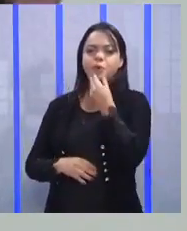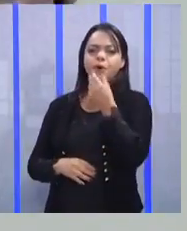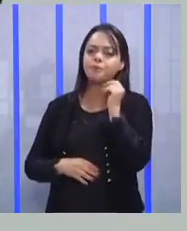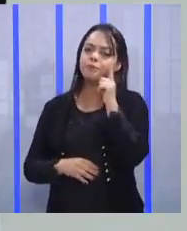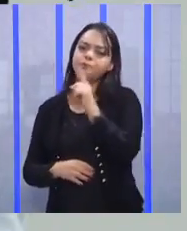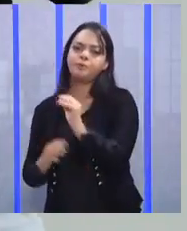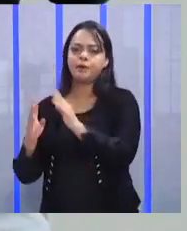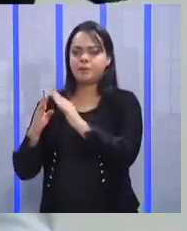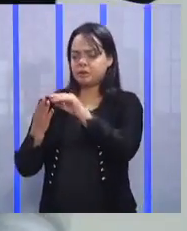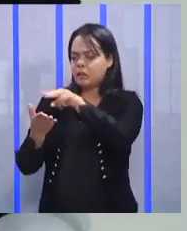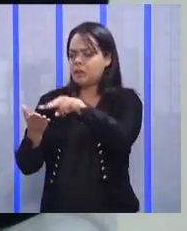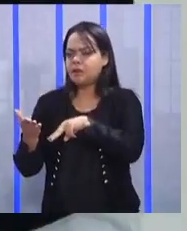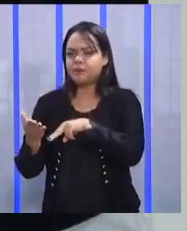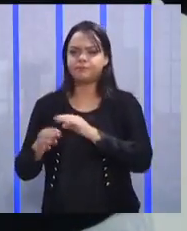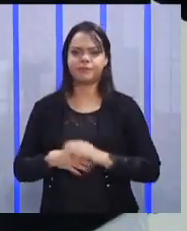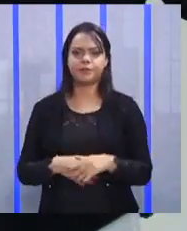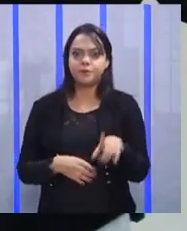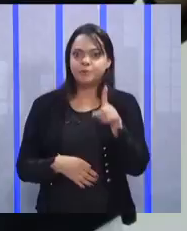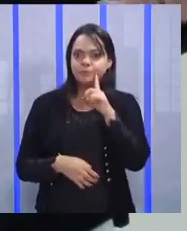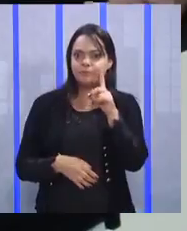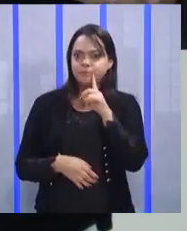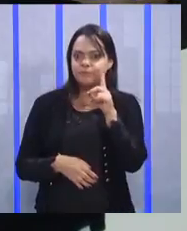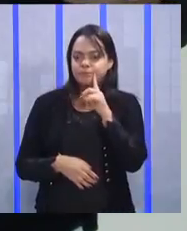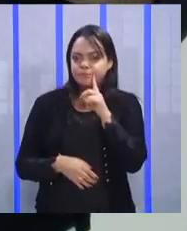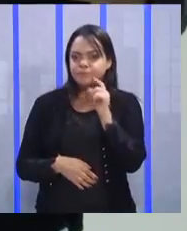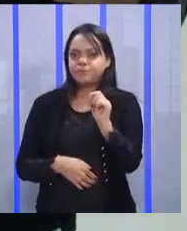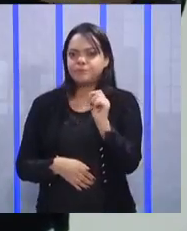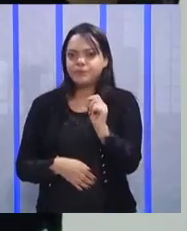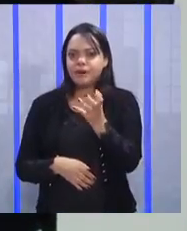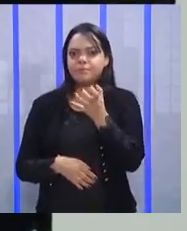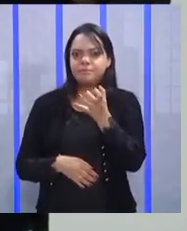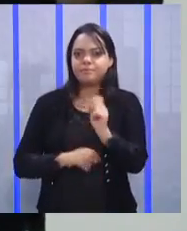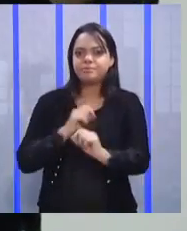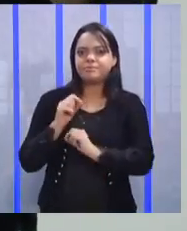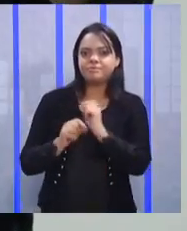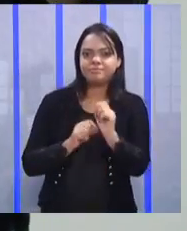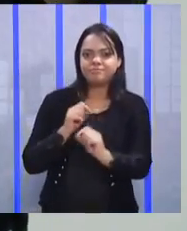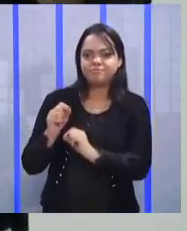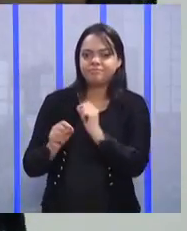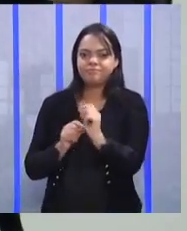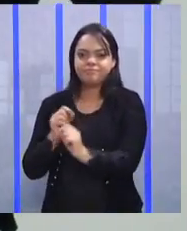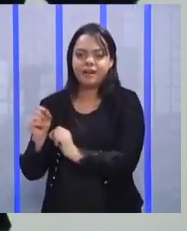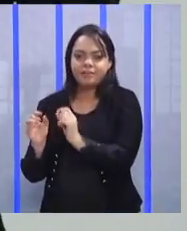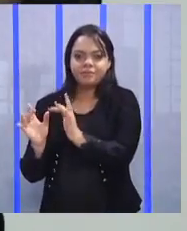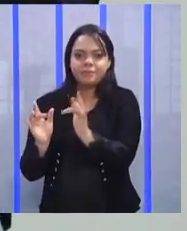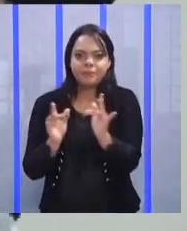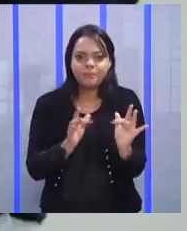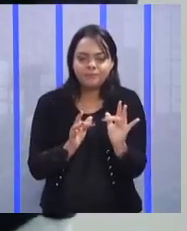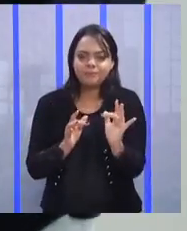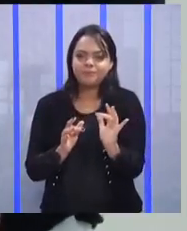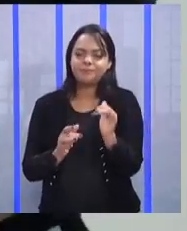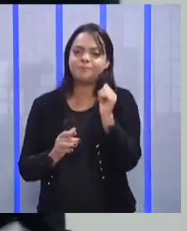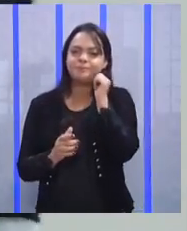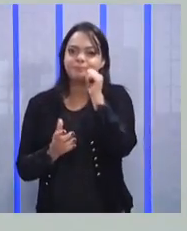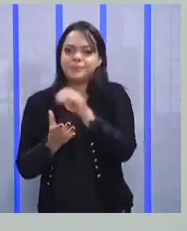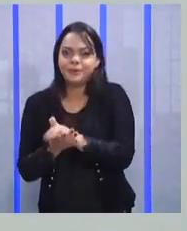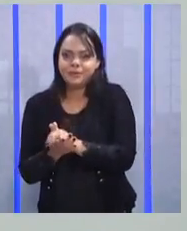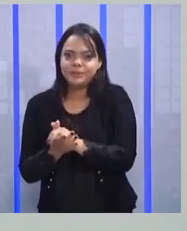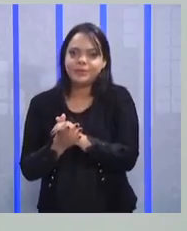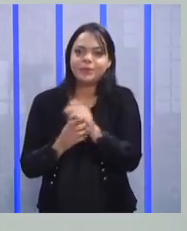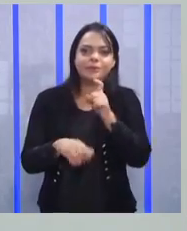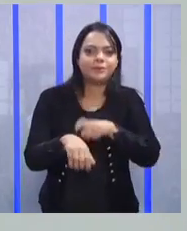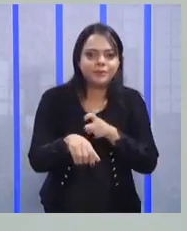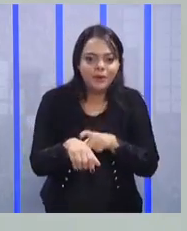depois disso, ele não deixou a patroa dele em paz. A véia. Ele, toda hora, eu vou